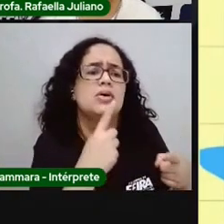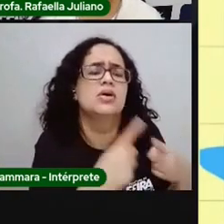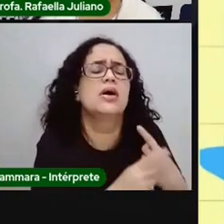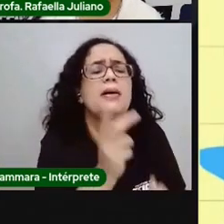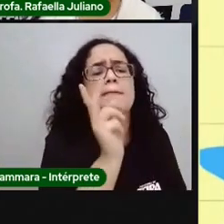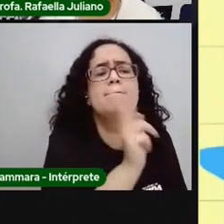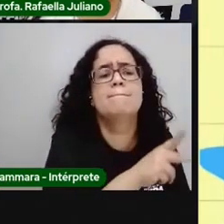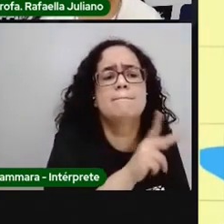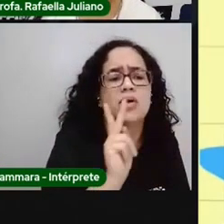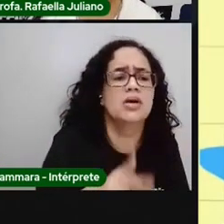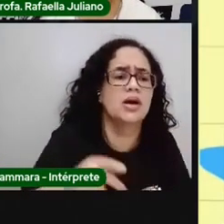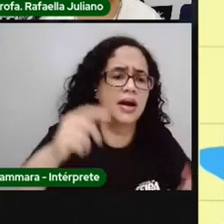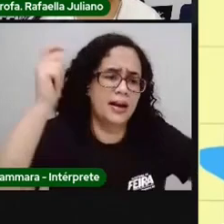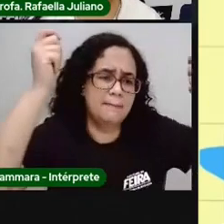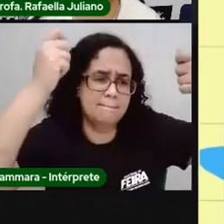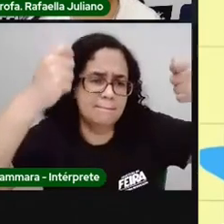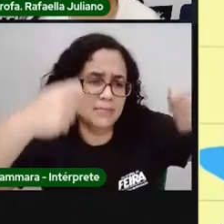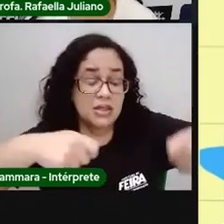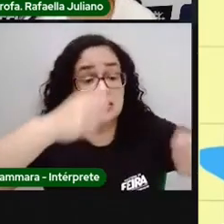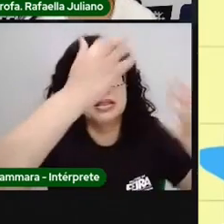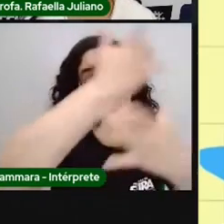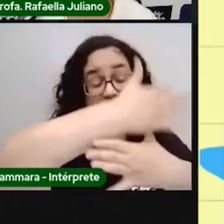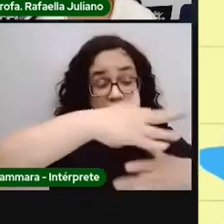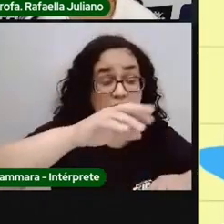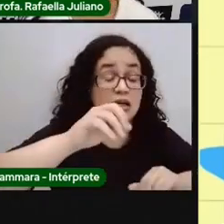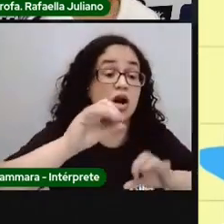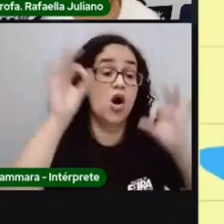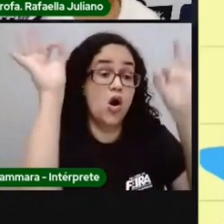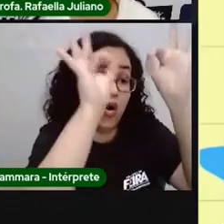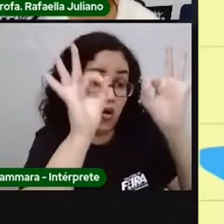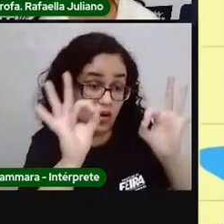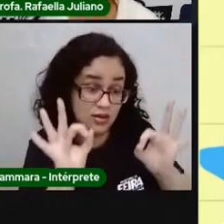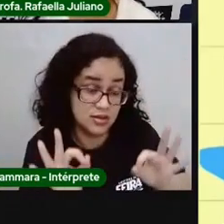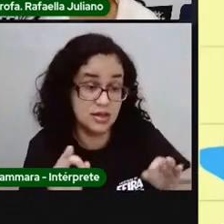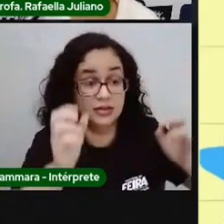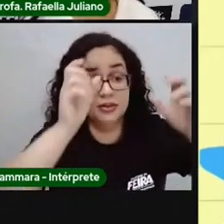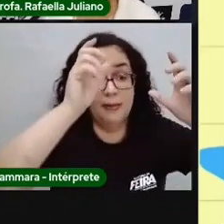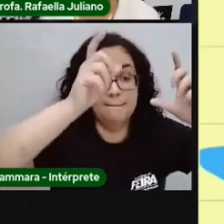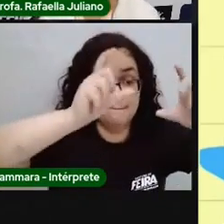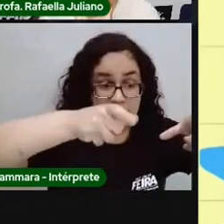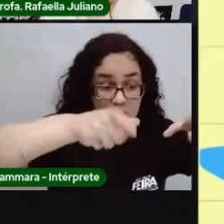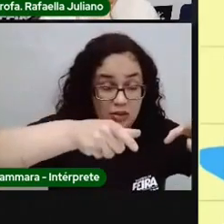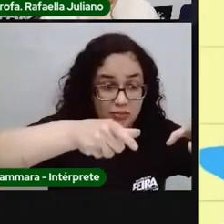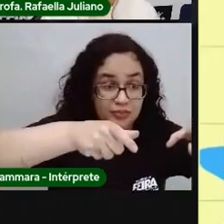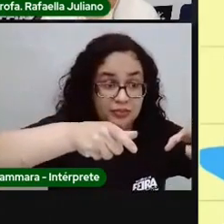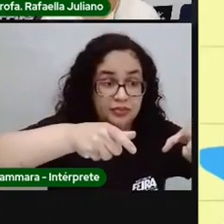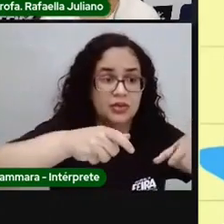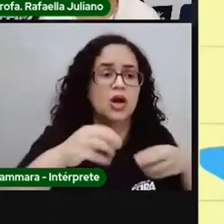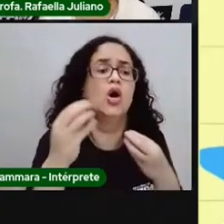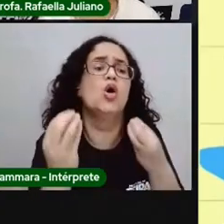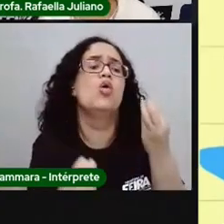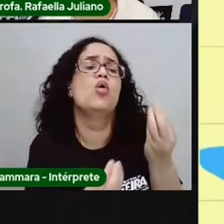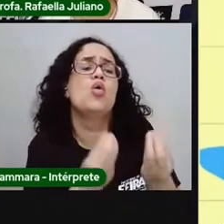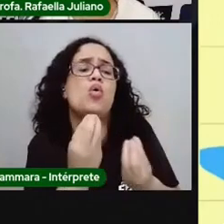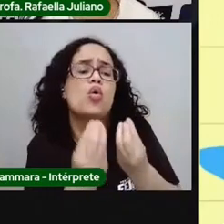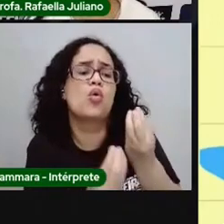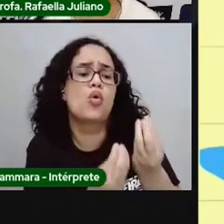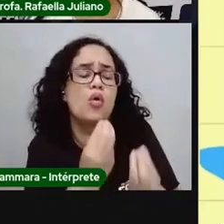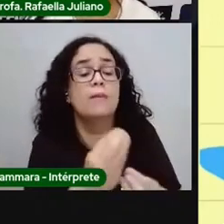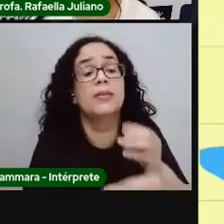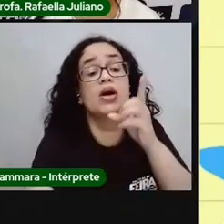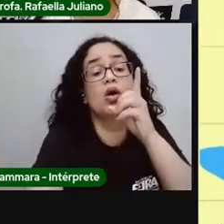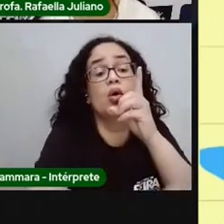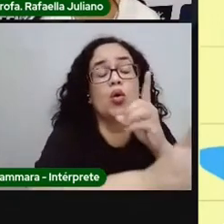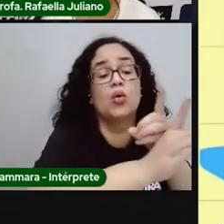Por que tem necessidade das cidades serem organizadas assim em bairros? Como é que a gente ia encontrar